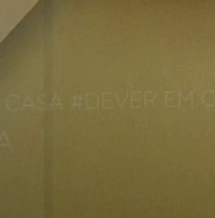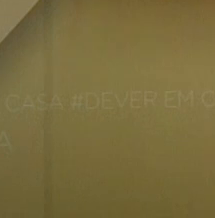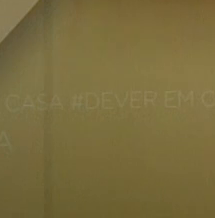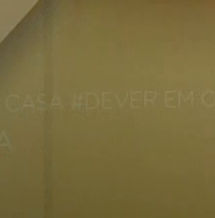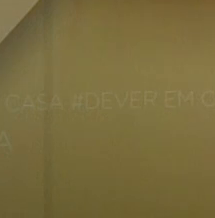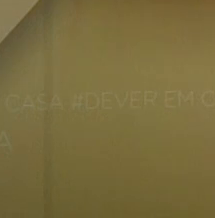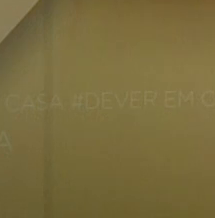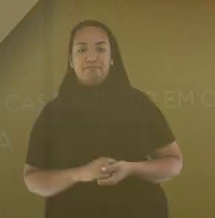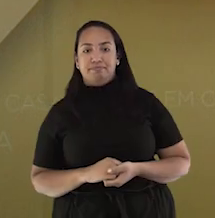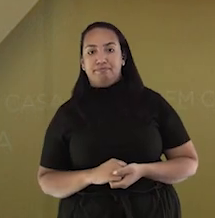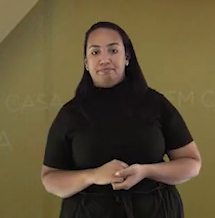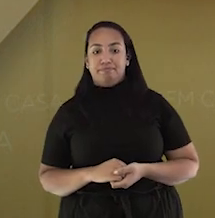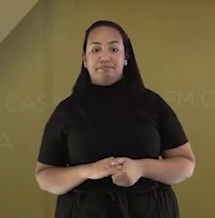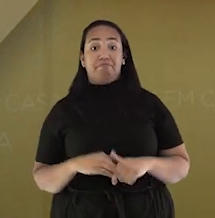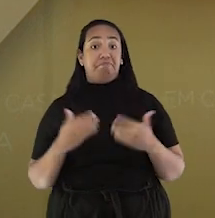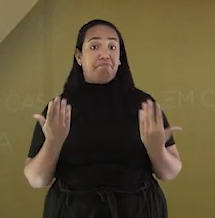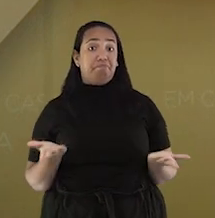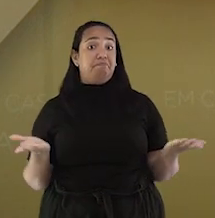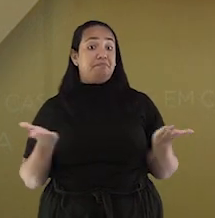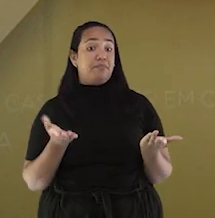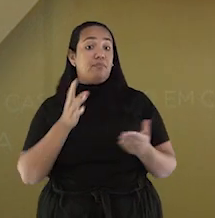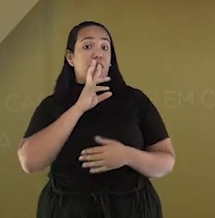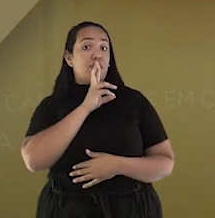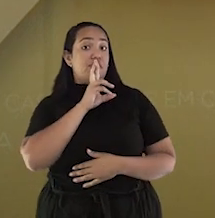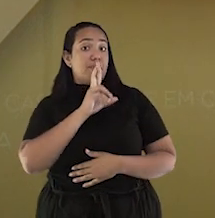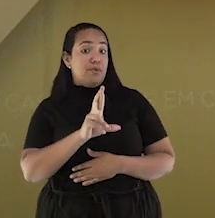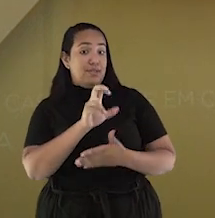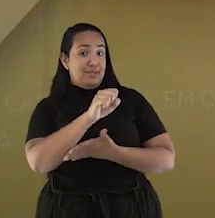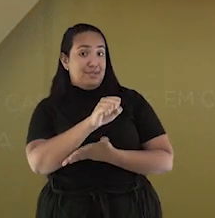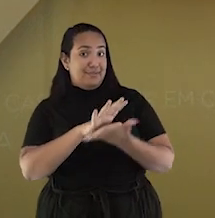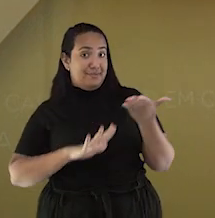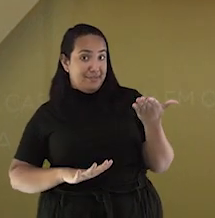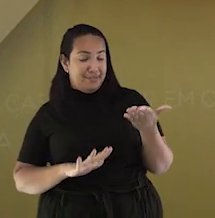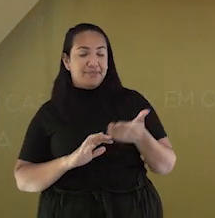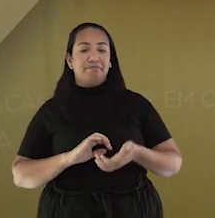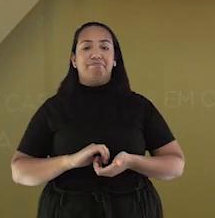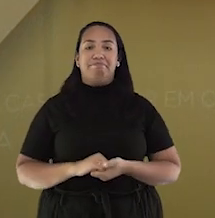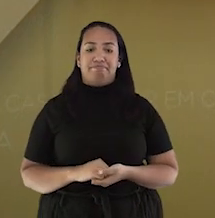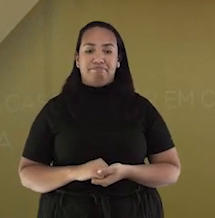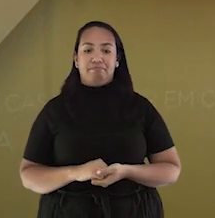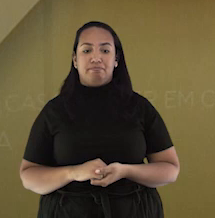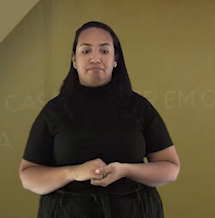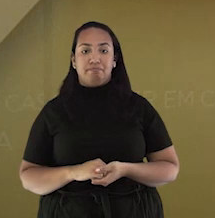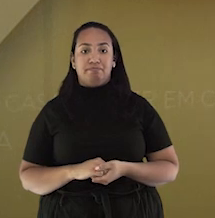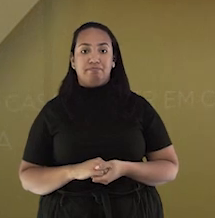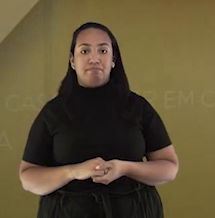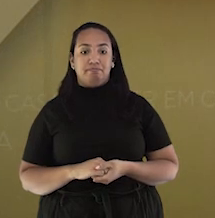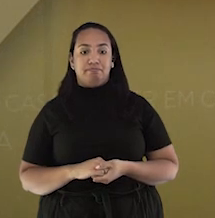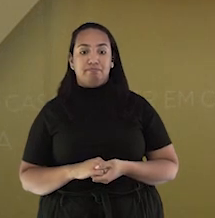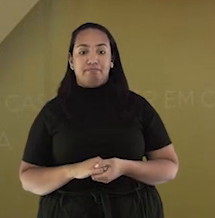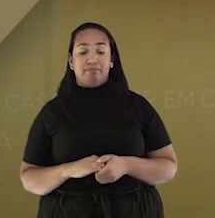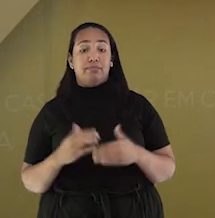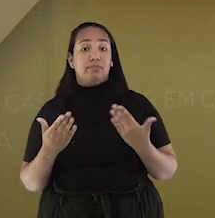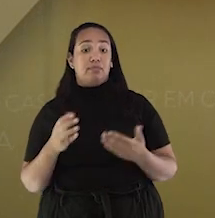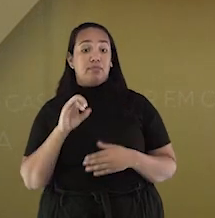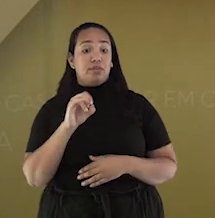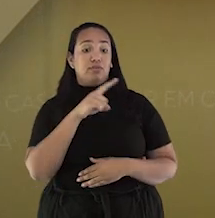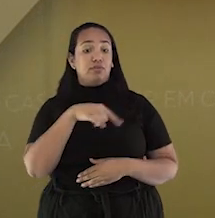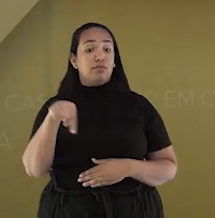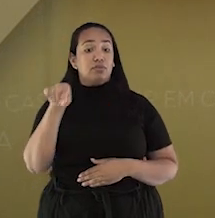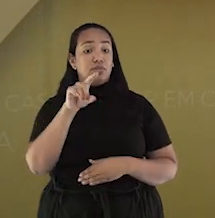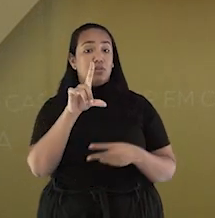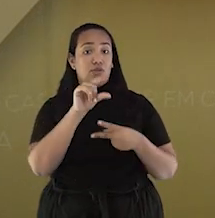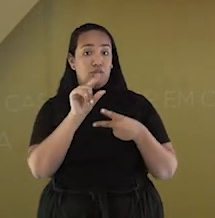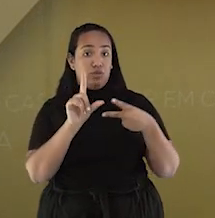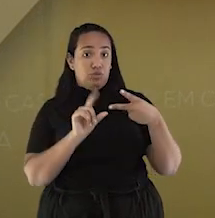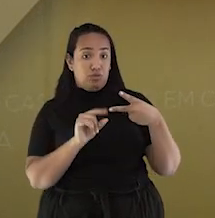E agora temos a resposta da nossa atividade do dia. Bom, se você circulou a primeira